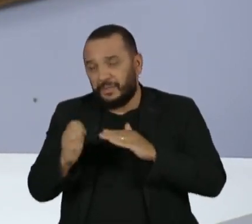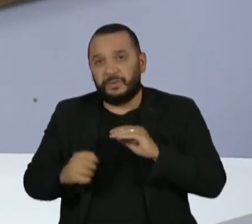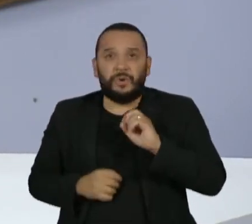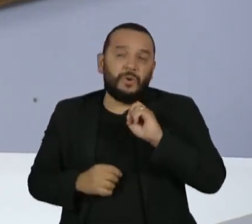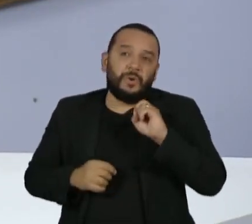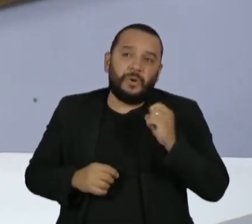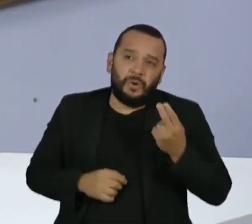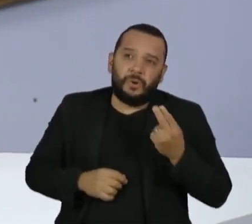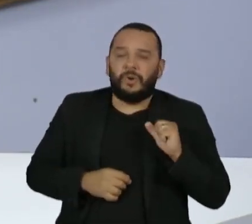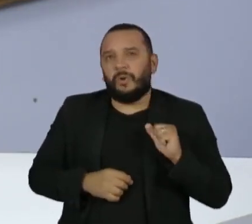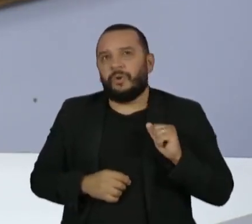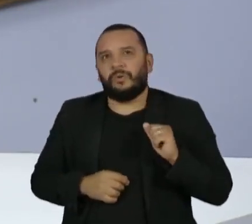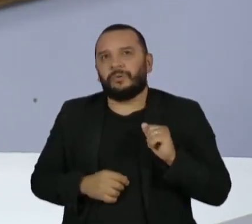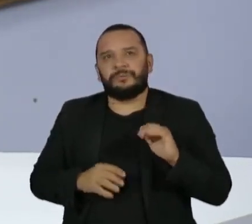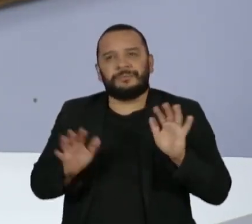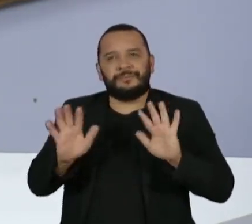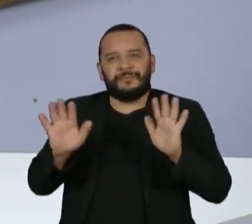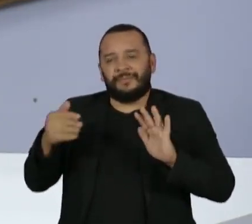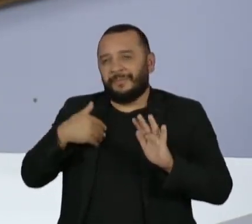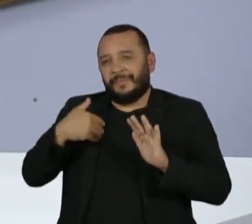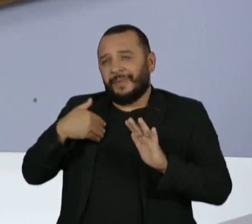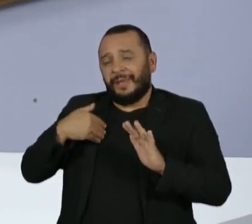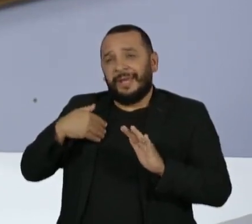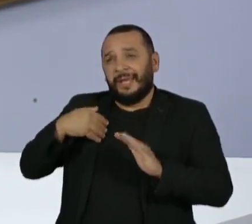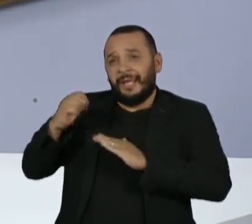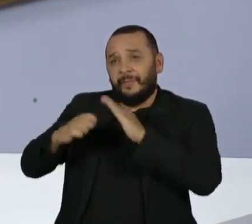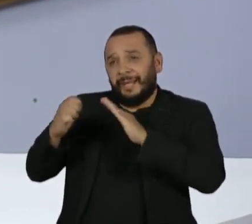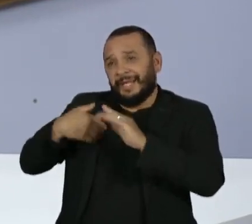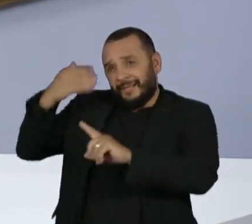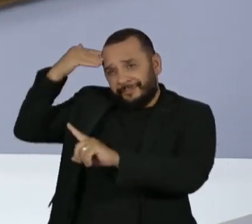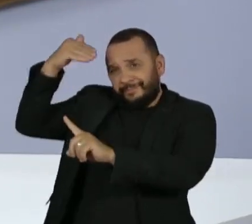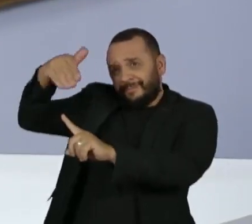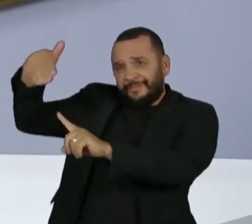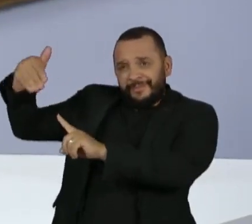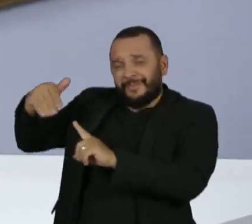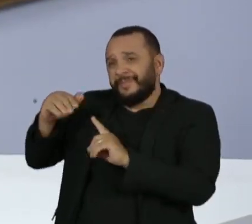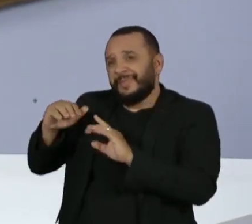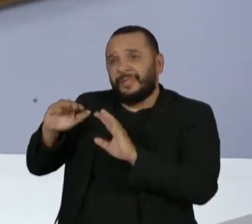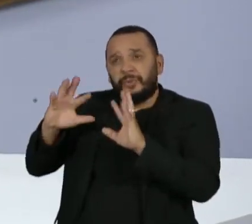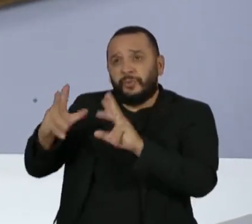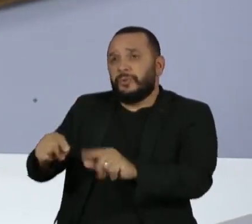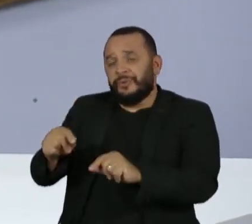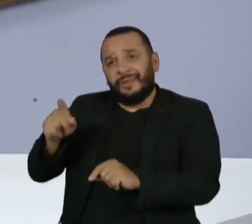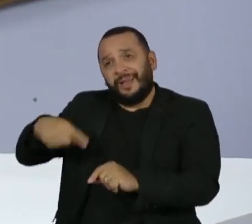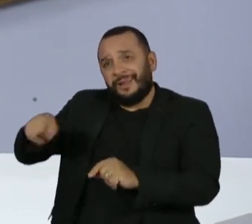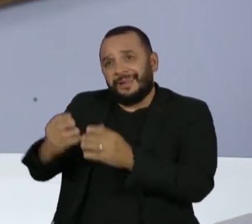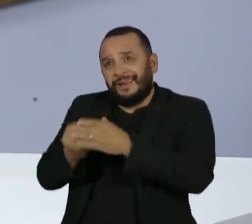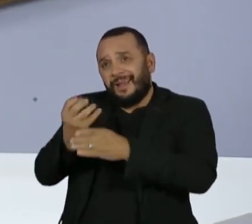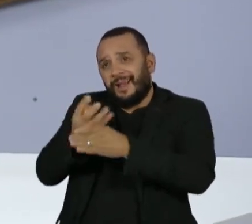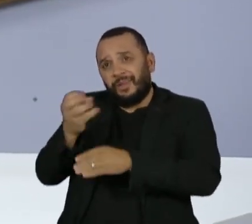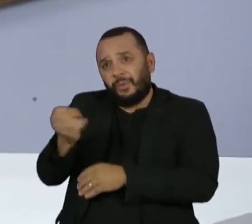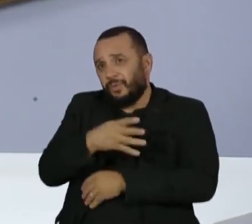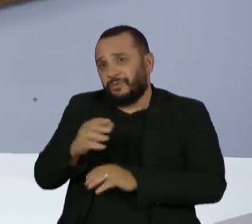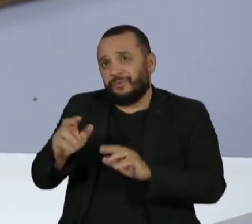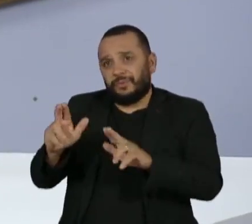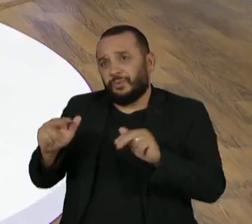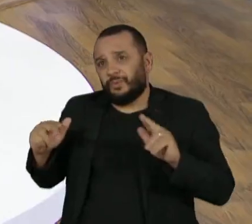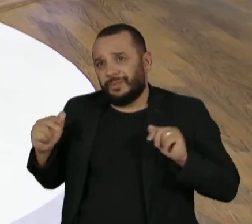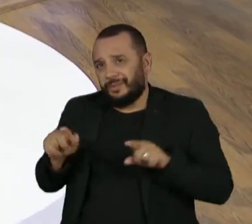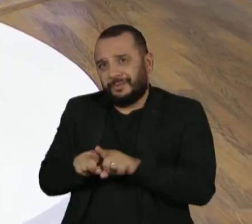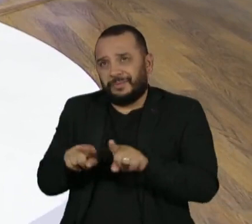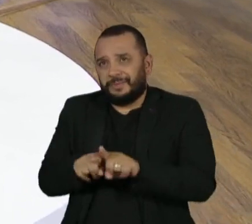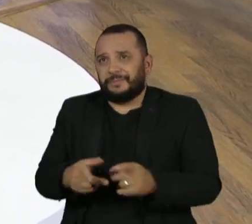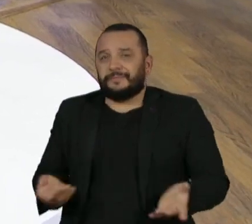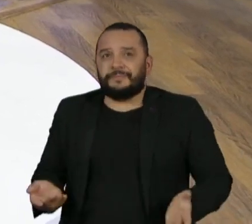melhor a gente não deixar com que elas paguem por todos os danos, senão elas nunca vão inovar. Então, eu queria a opinião sobre isso. Veja,